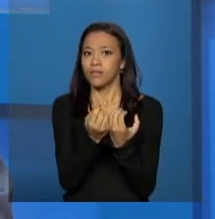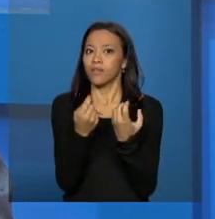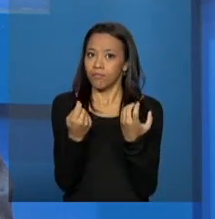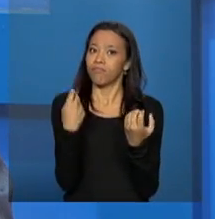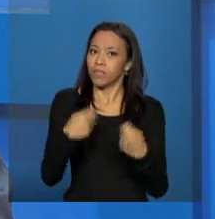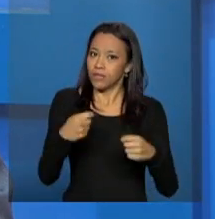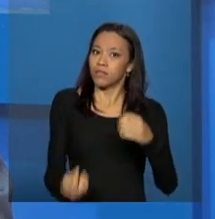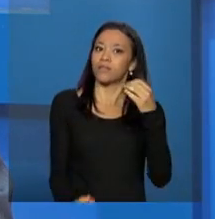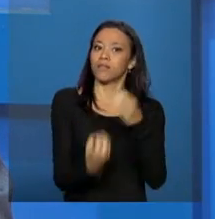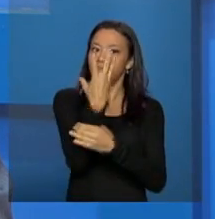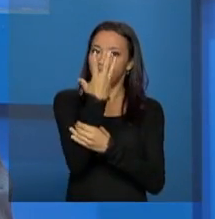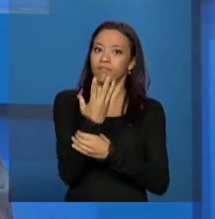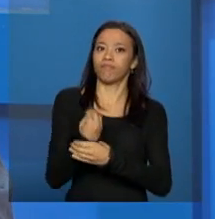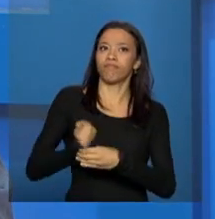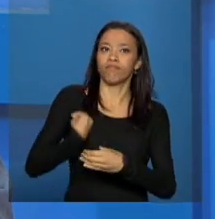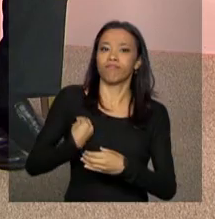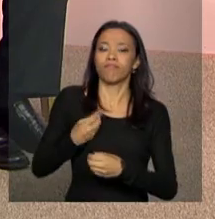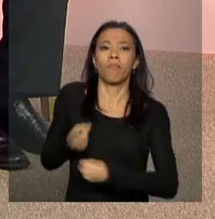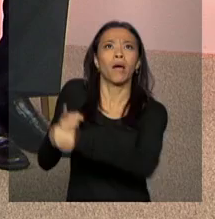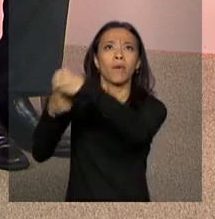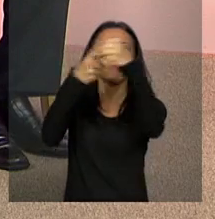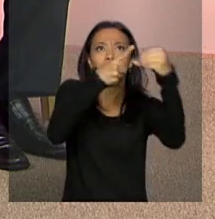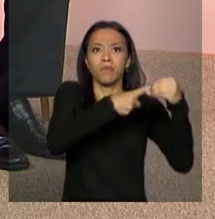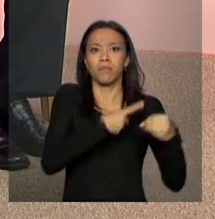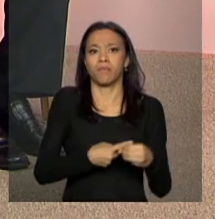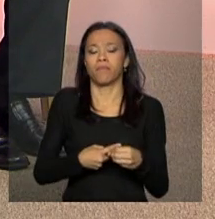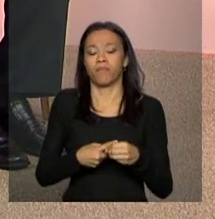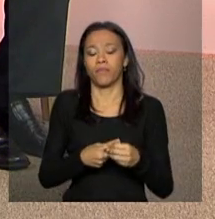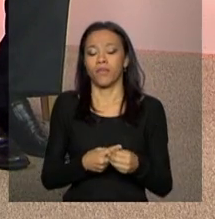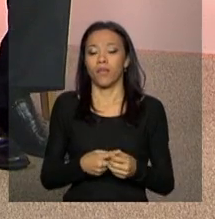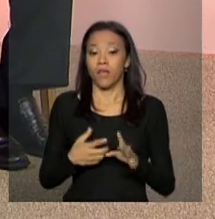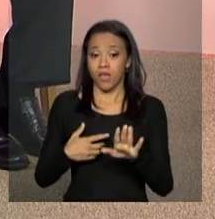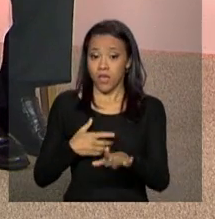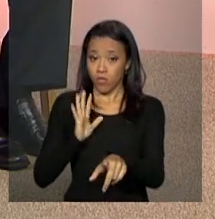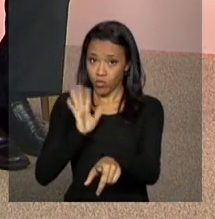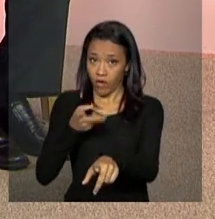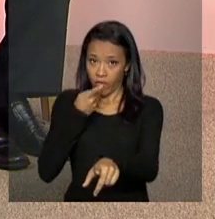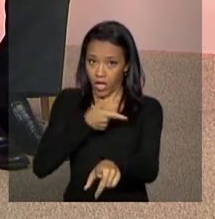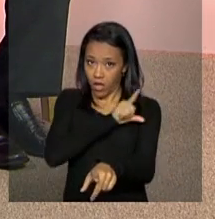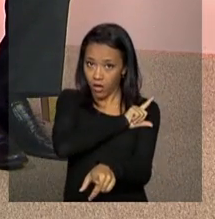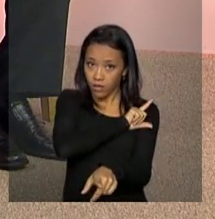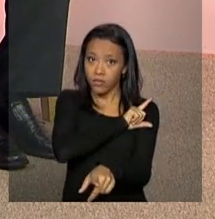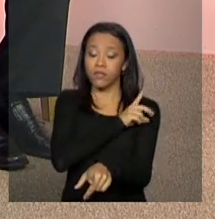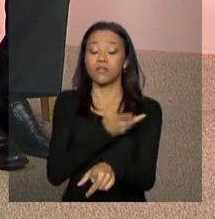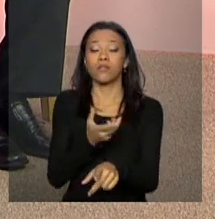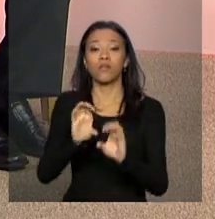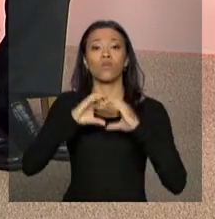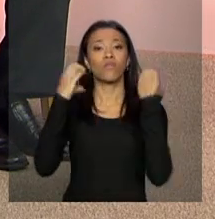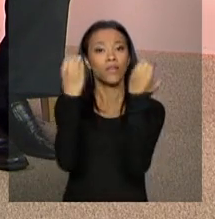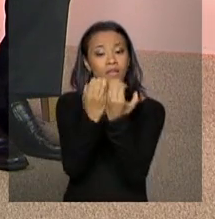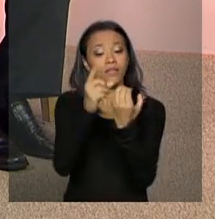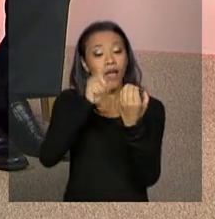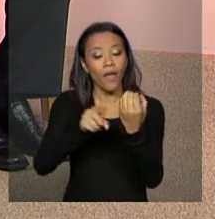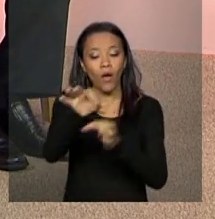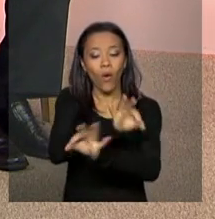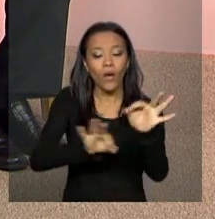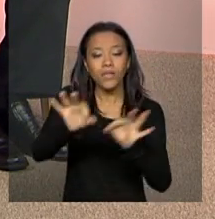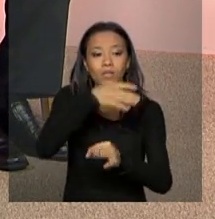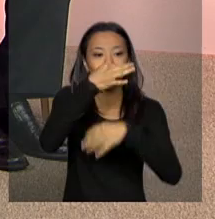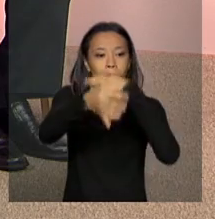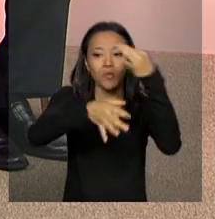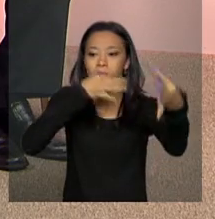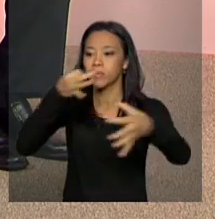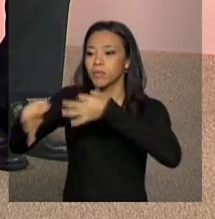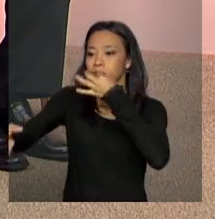implementadas. E assim, como eu disse no primeiro bloco, conferência é o momento que a gente constrói a política pública e